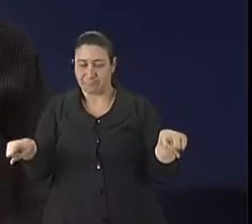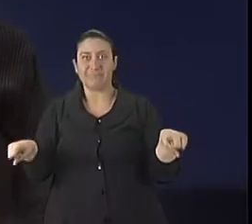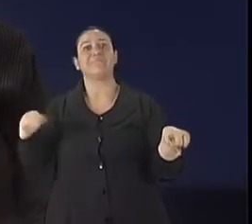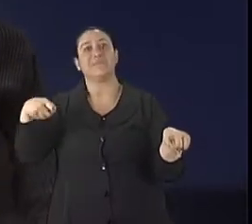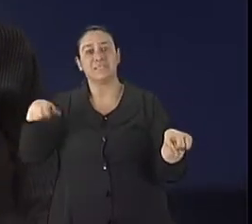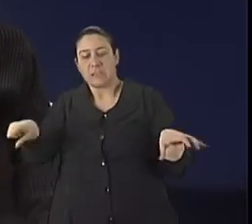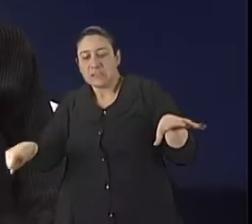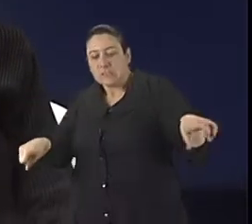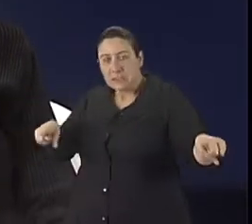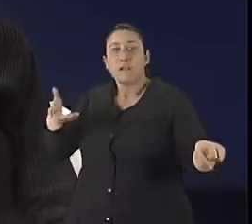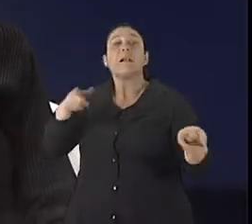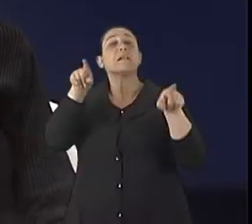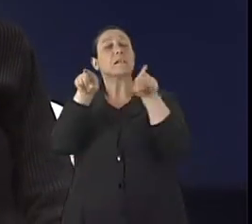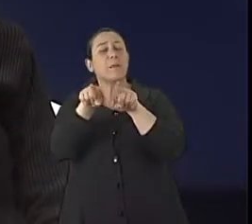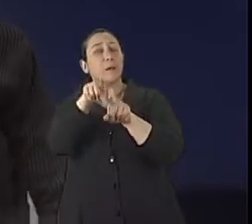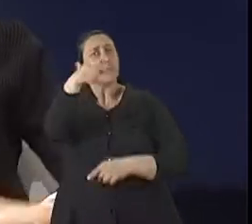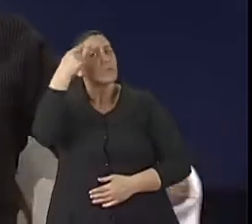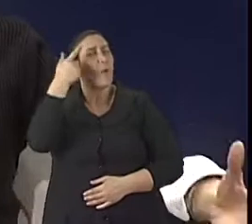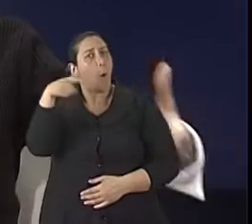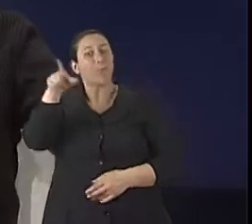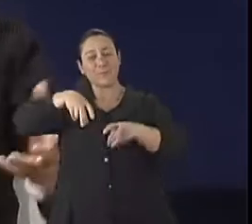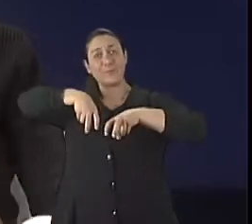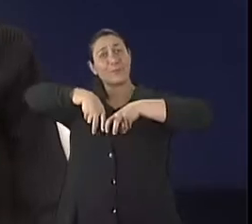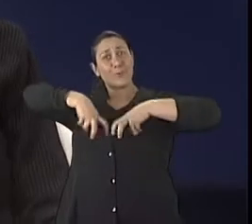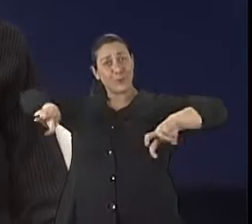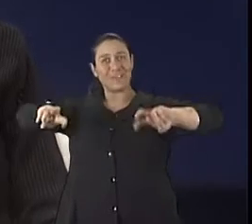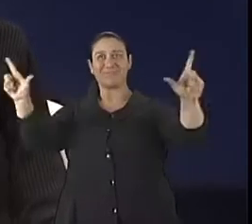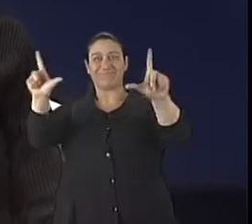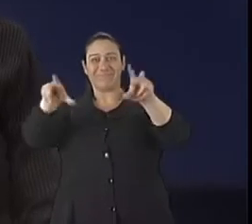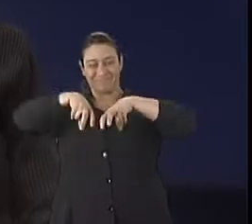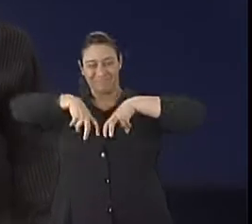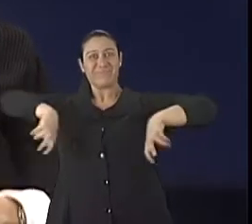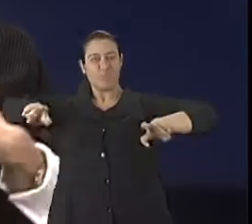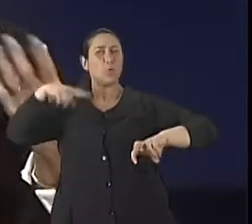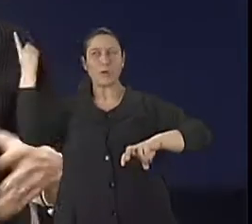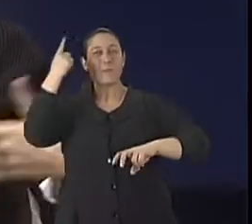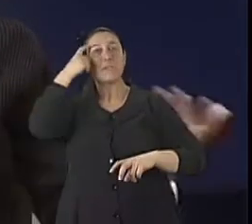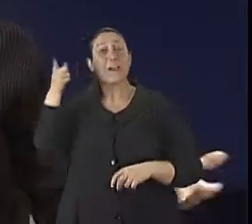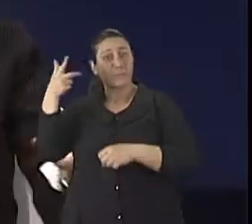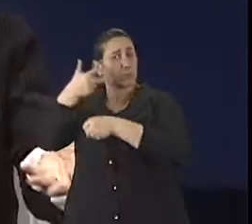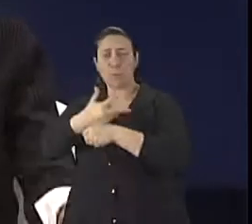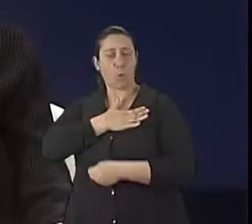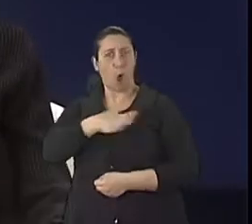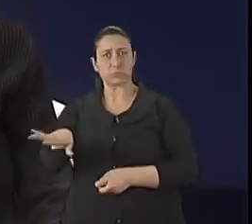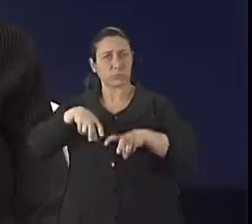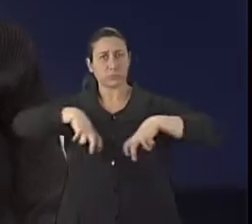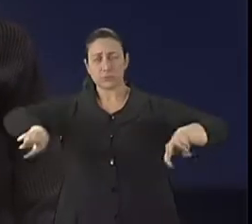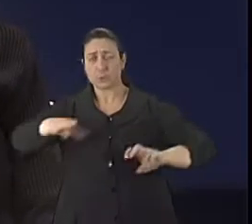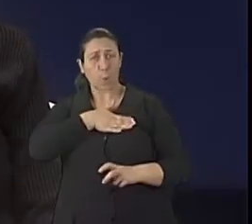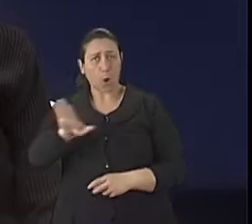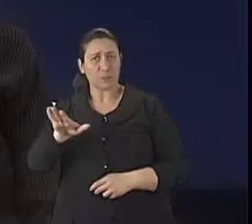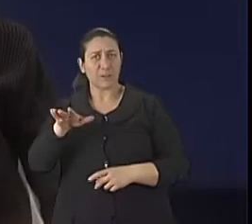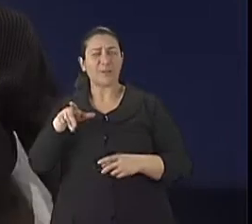um problema para as pessoas idosas, né? Exatamente. Todo mundo tem um sofá na frente da televisão. Todo mundo tem. A gente nem pensa, porque todo mundo tem, eu também vou ter, né?